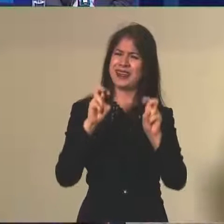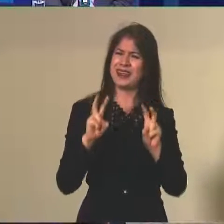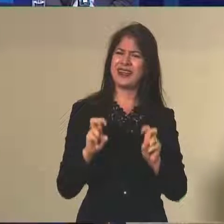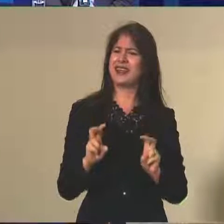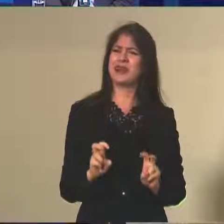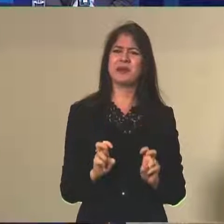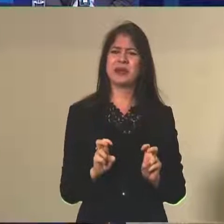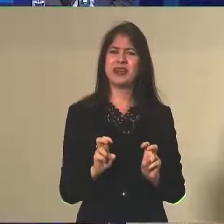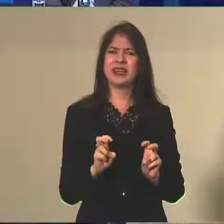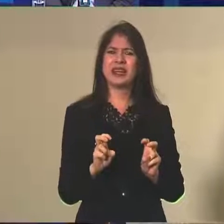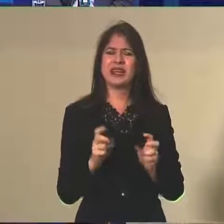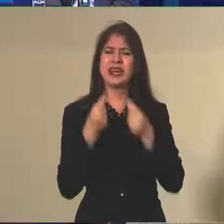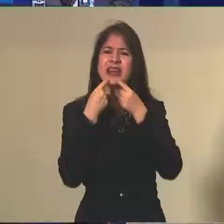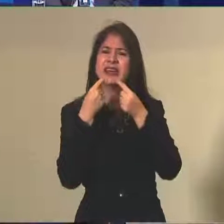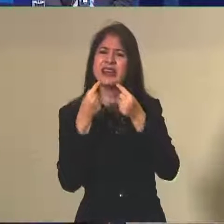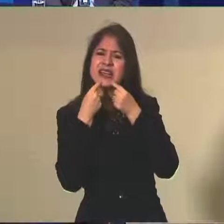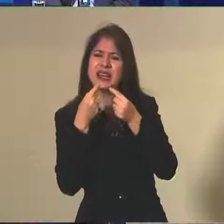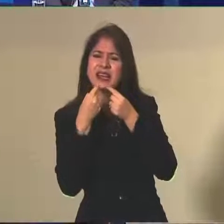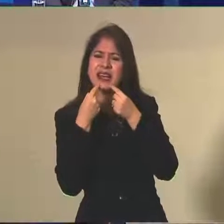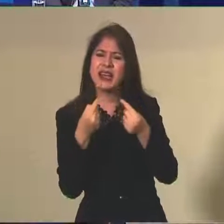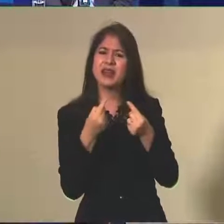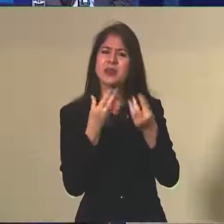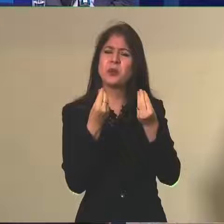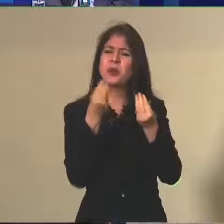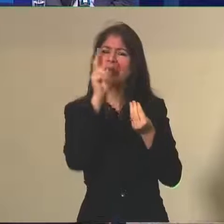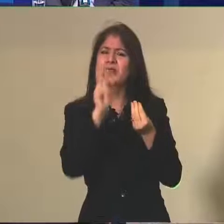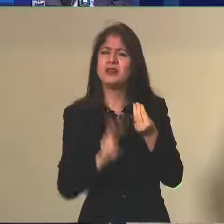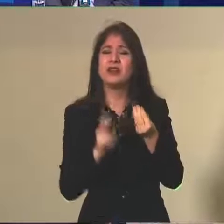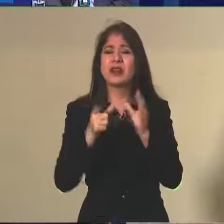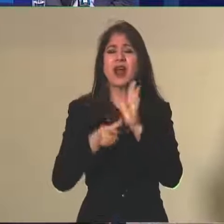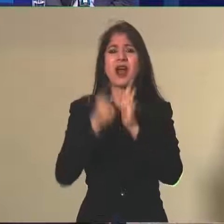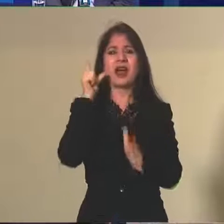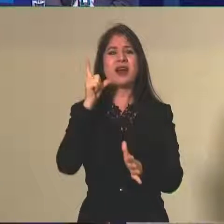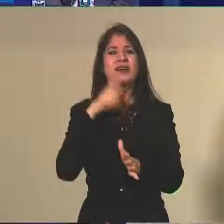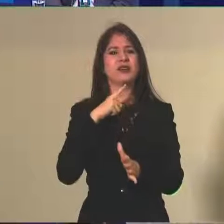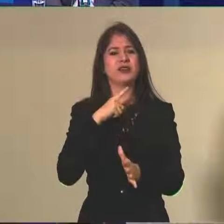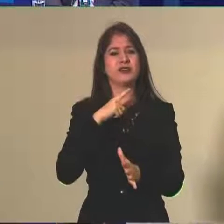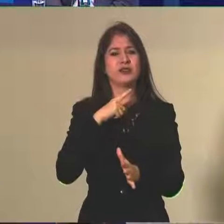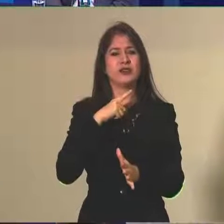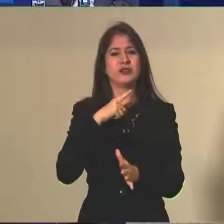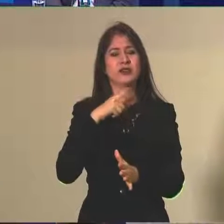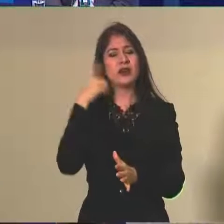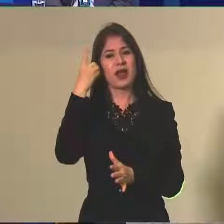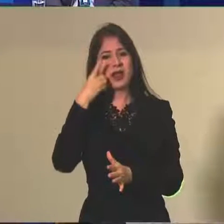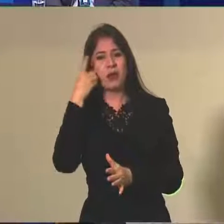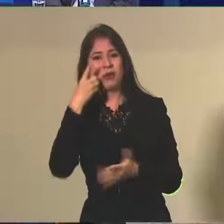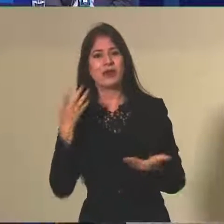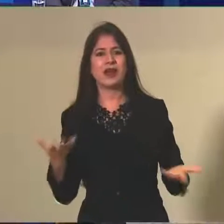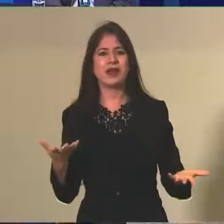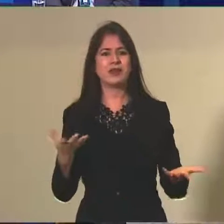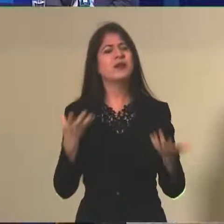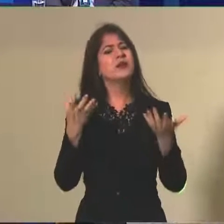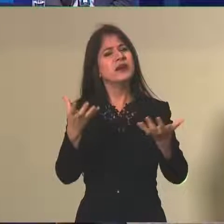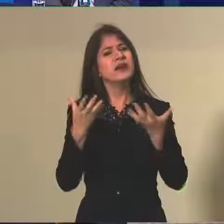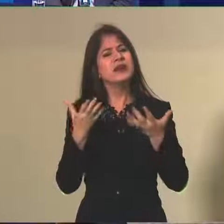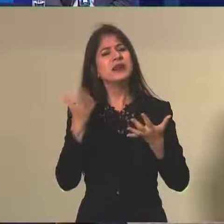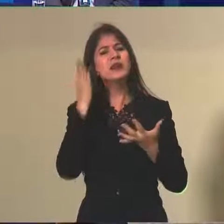foram criticados muitas vezes pelo presidente Bolsonaro, inclusive antes quando ele era deputado. Eu gostaria de saber